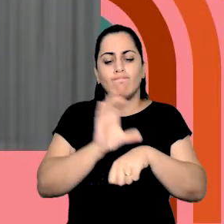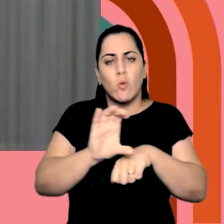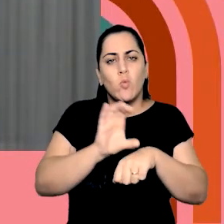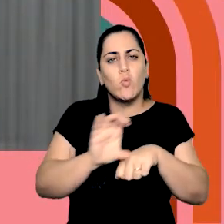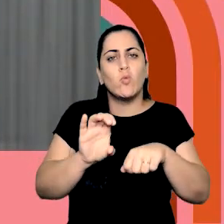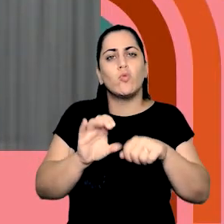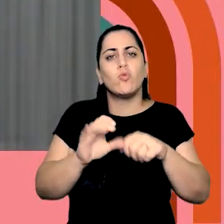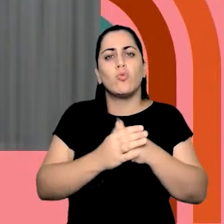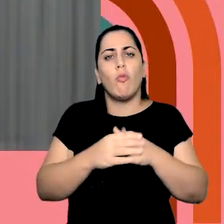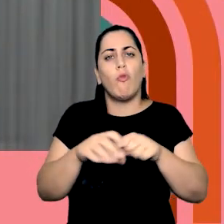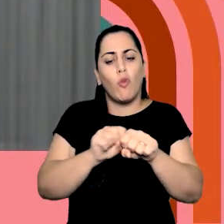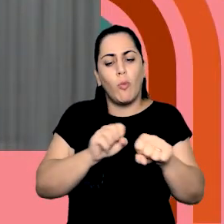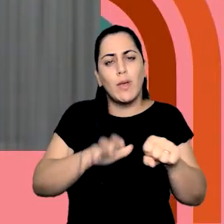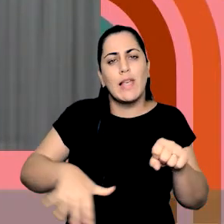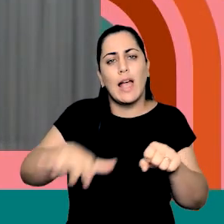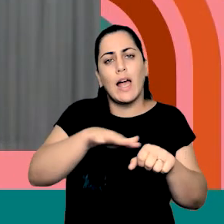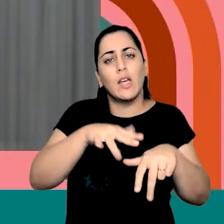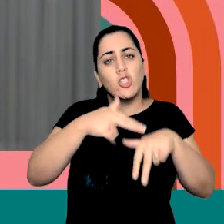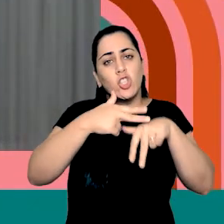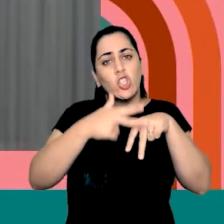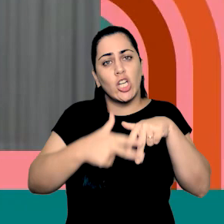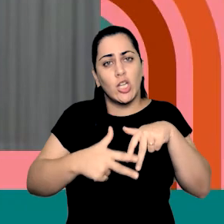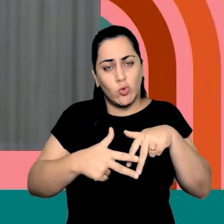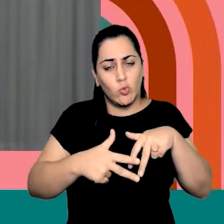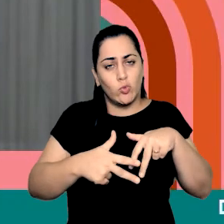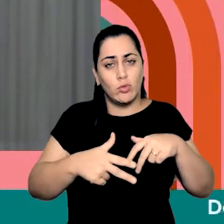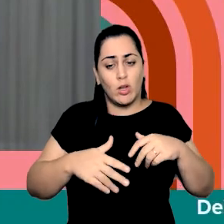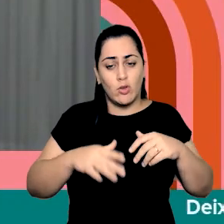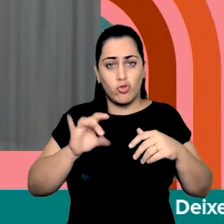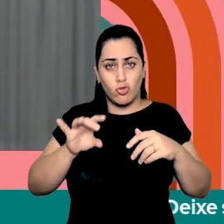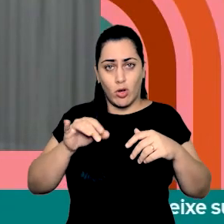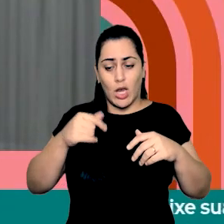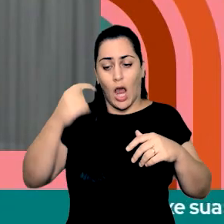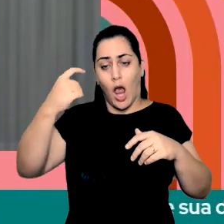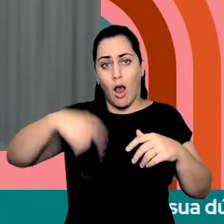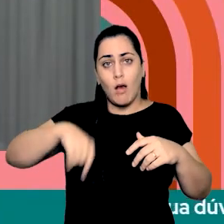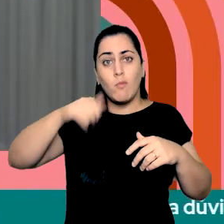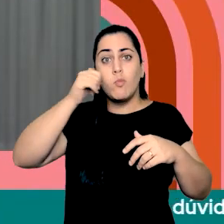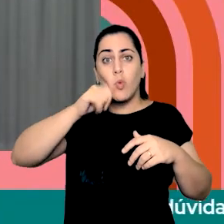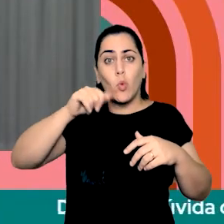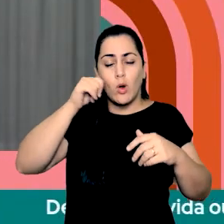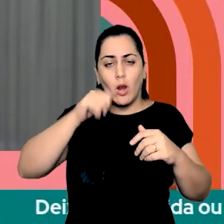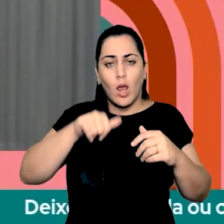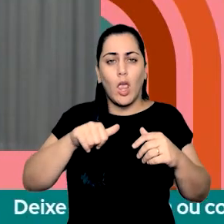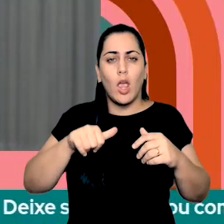em gênero. Ser mulher não garante à pessoa a